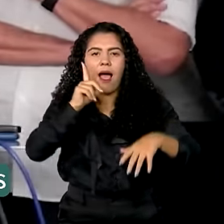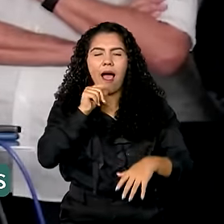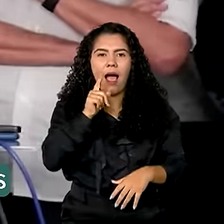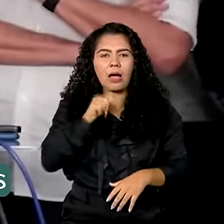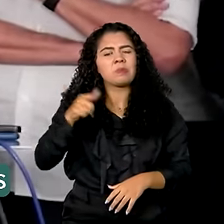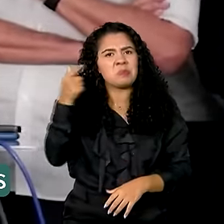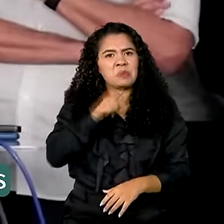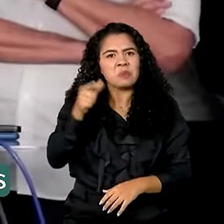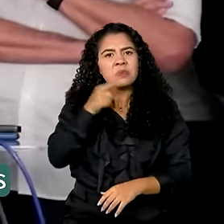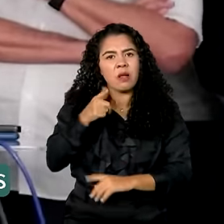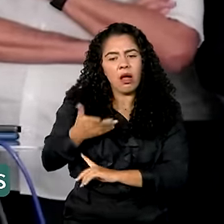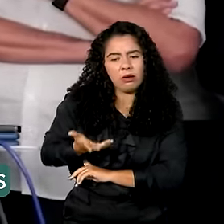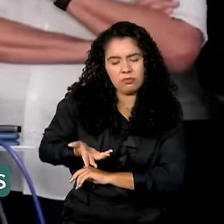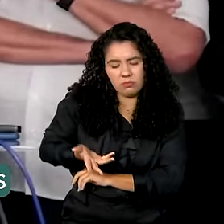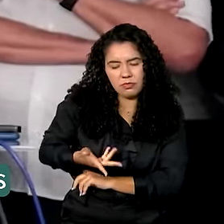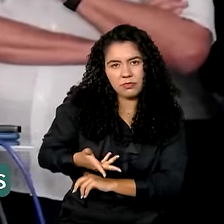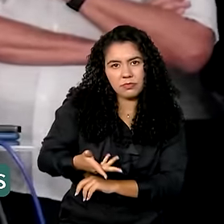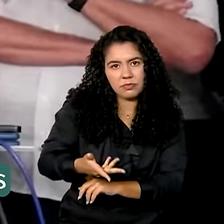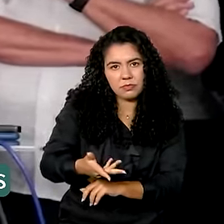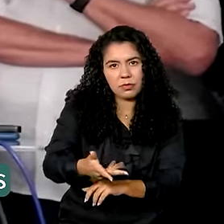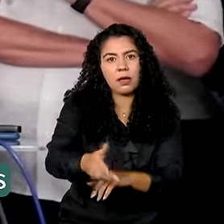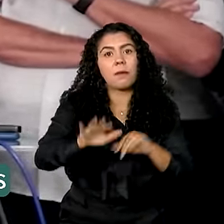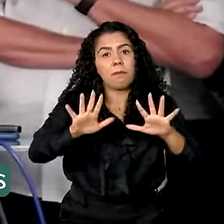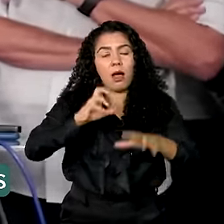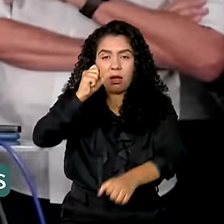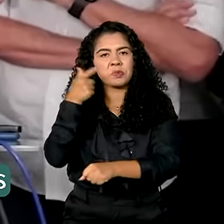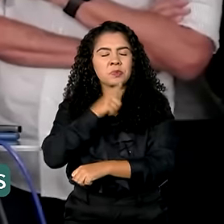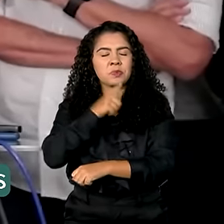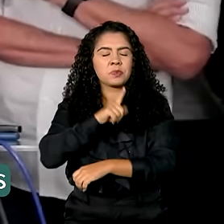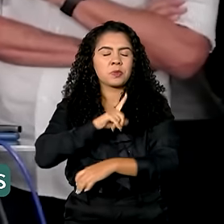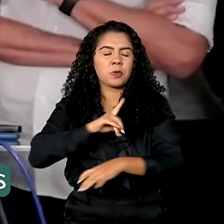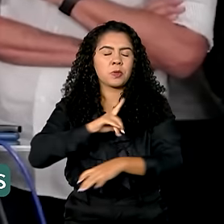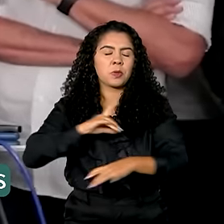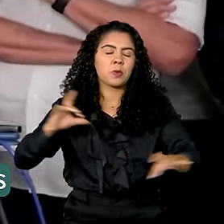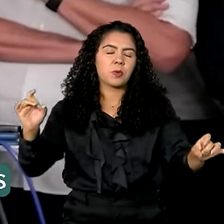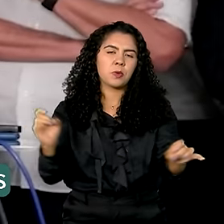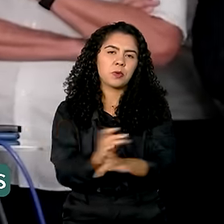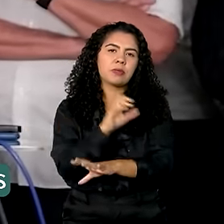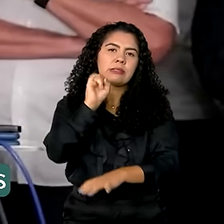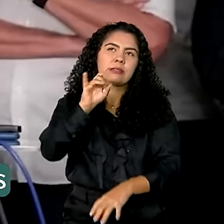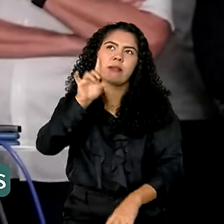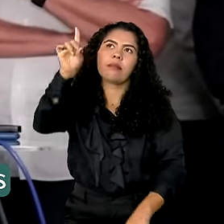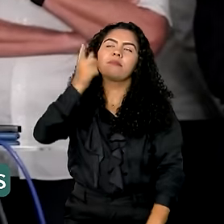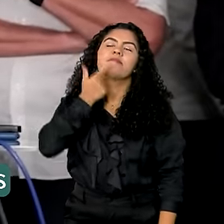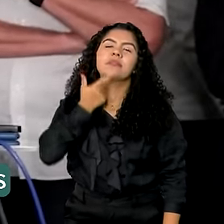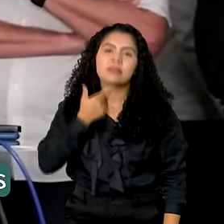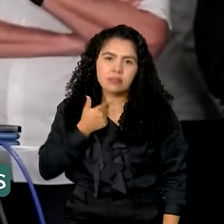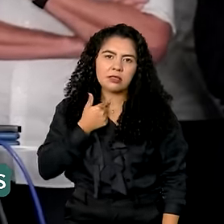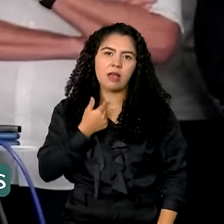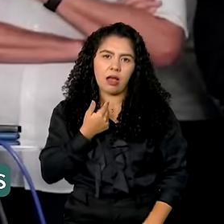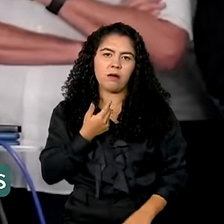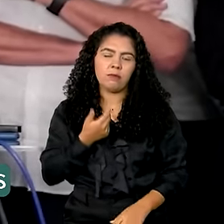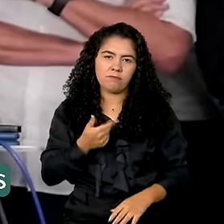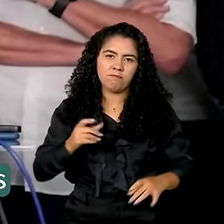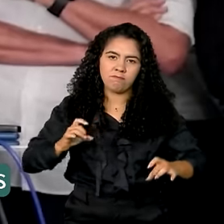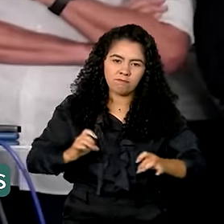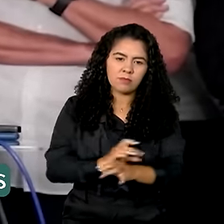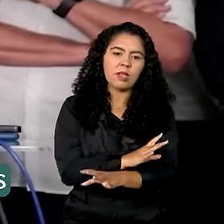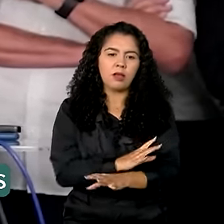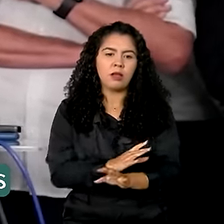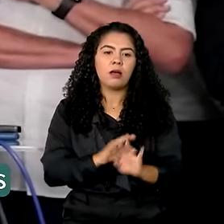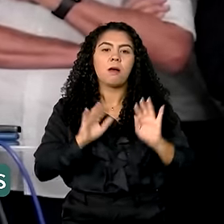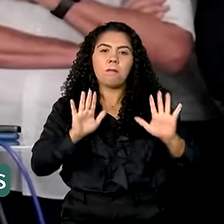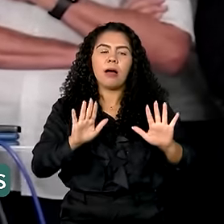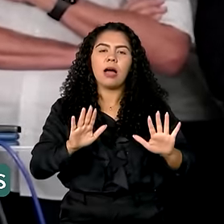muito acelerado. E até o ano que vem, nós teremos a conclusão dessa obra, de dois trechos dessa obra. e